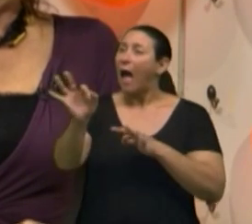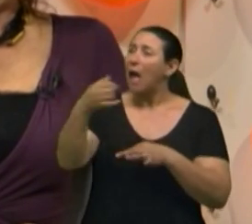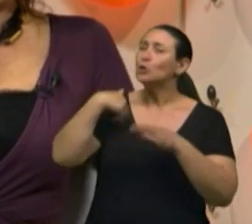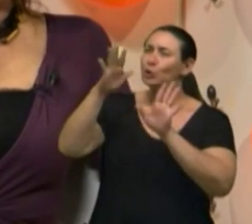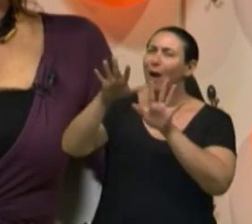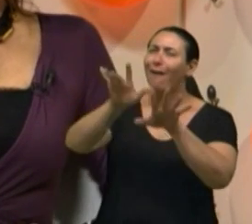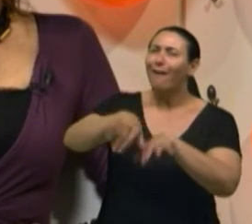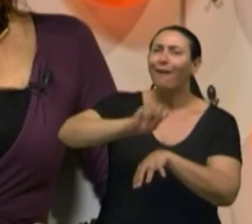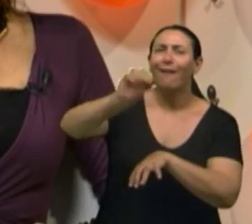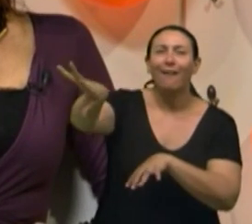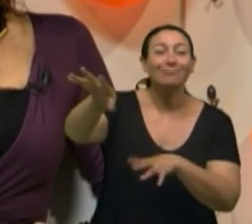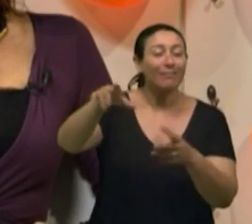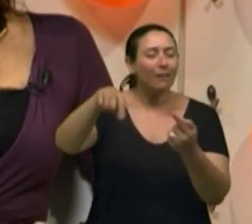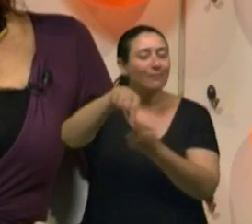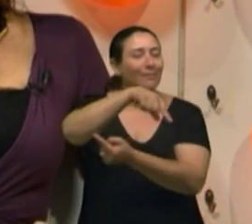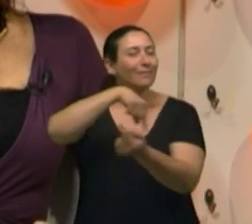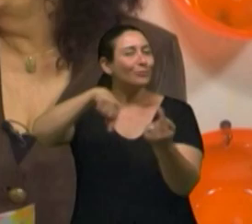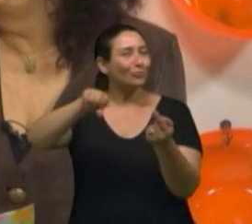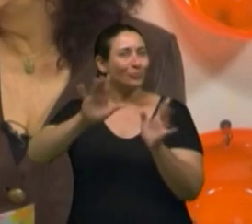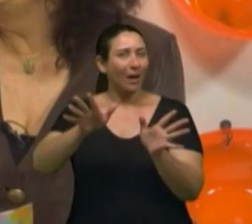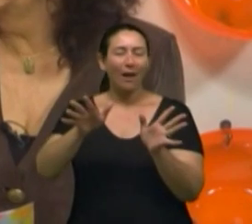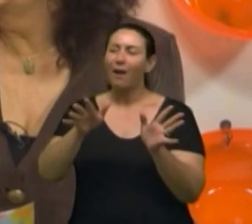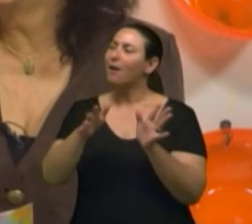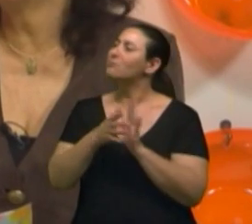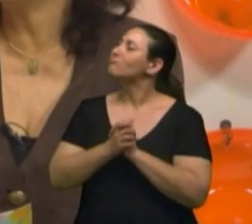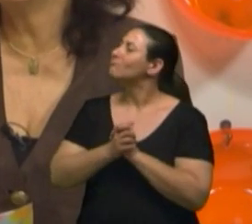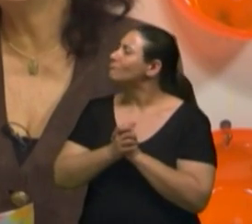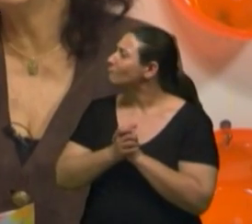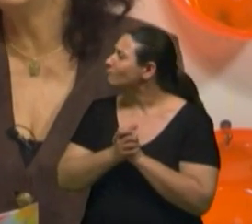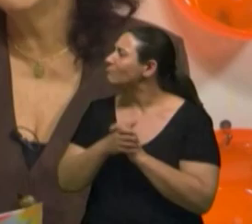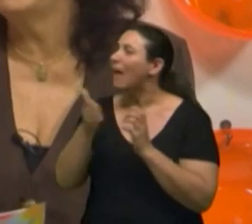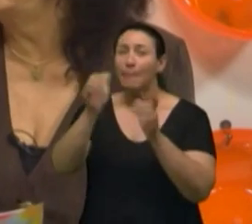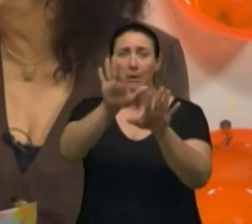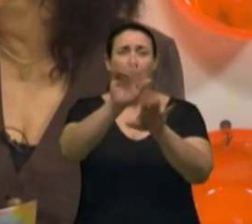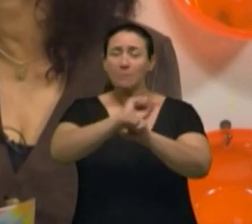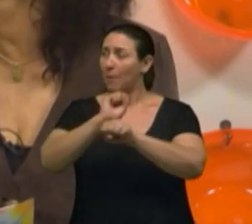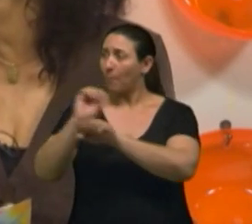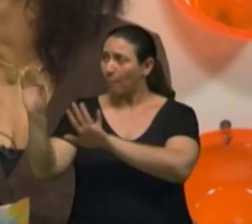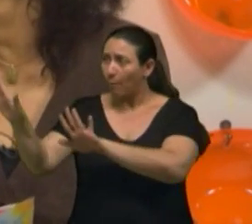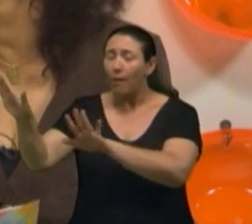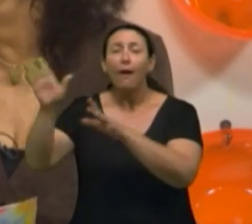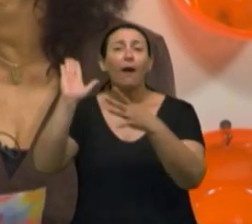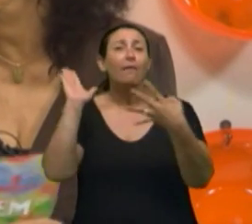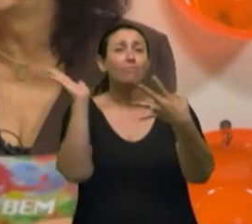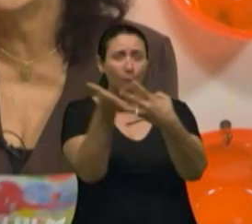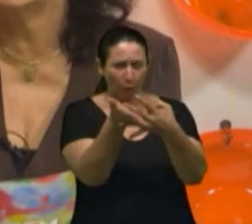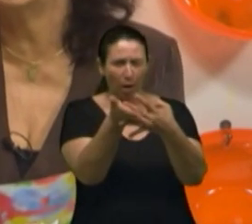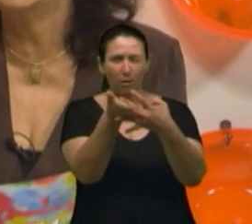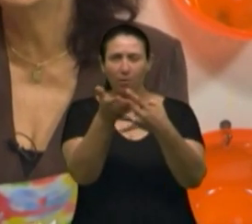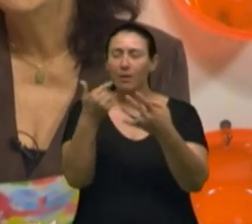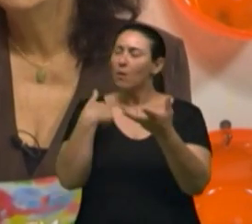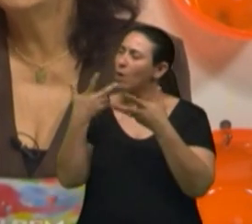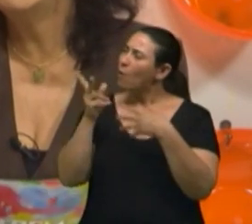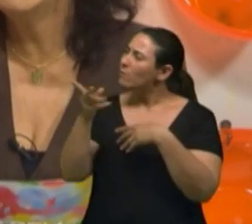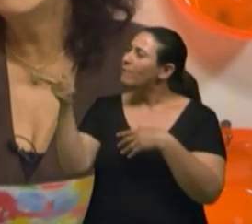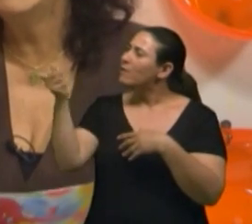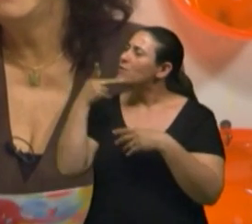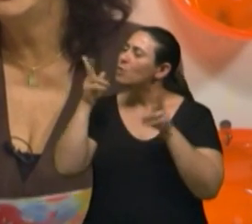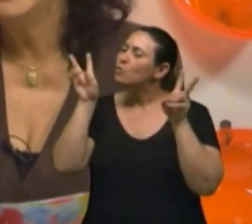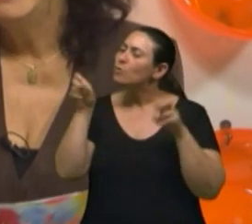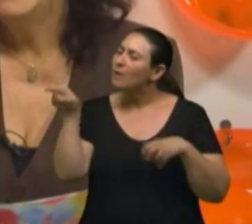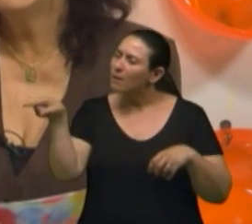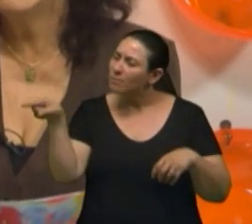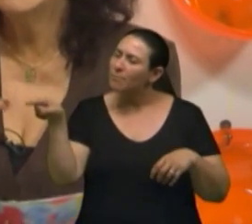Isso. fato, nós vamos a um pequeno intervalo, Fátima, mas depois na volta eu quero pegar uma conversa contigo sobre